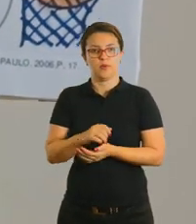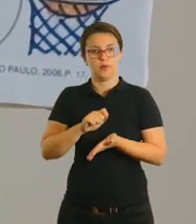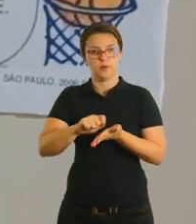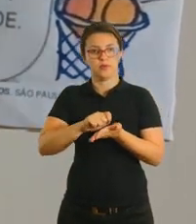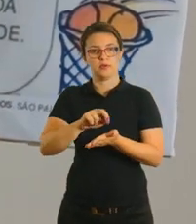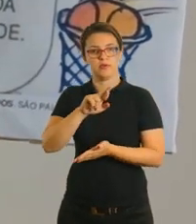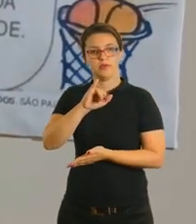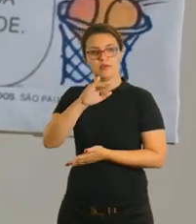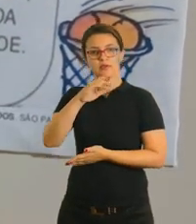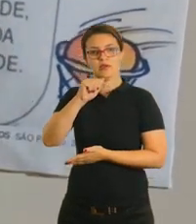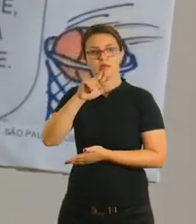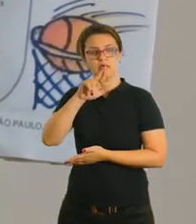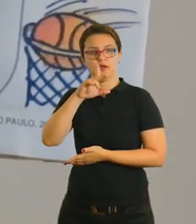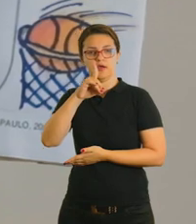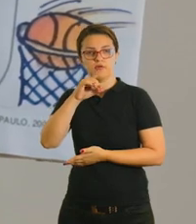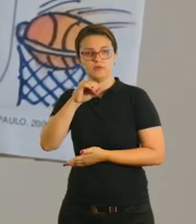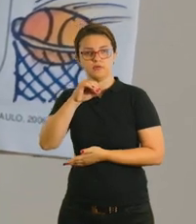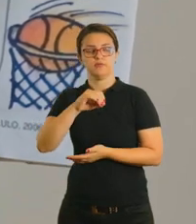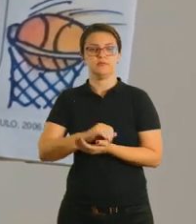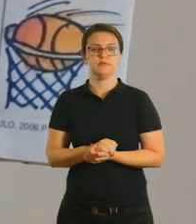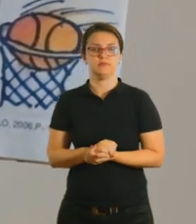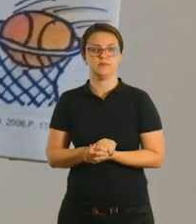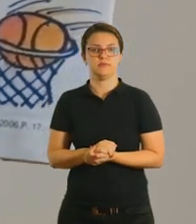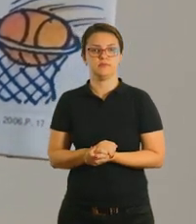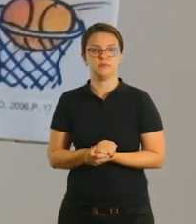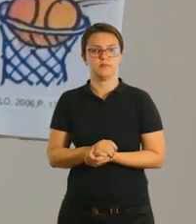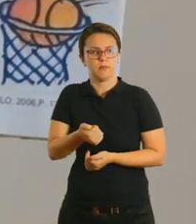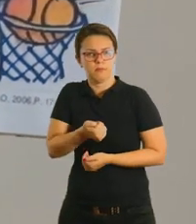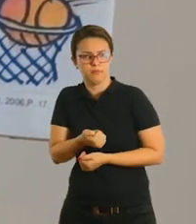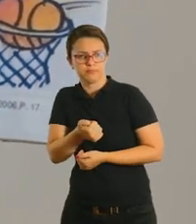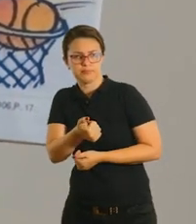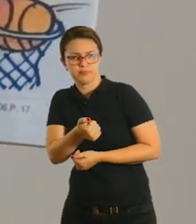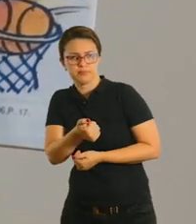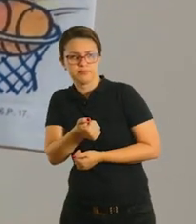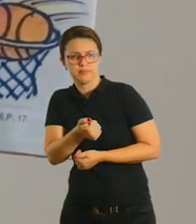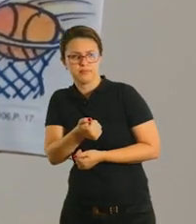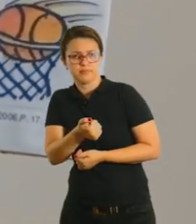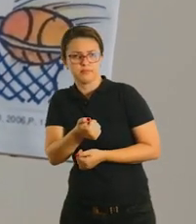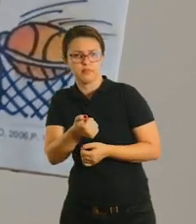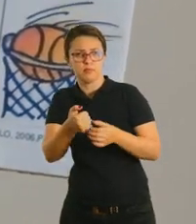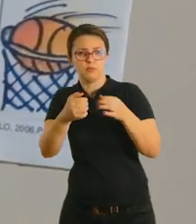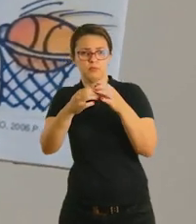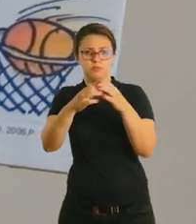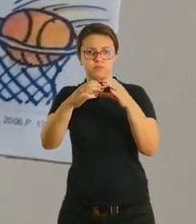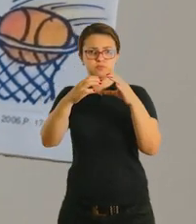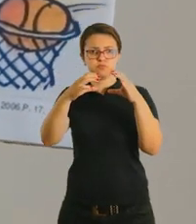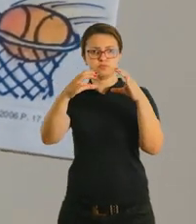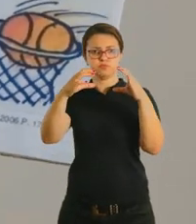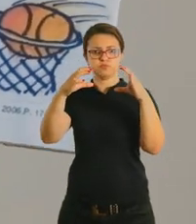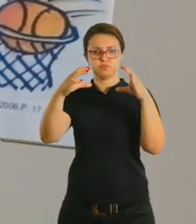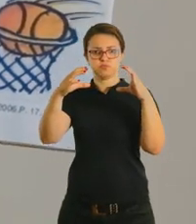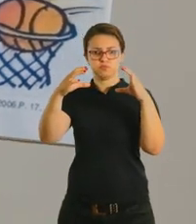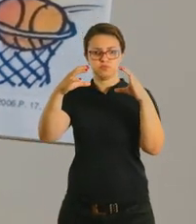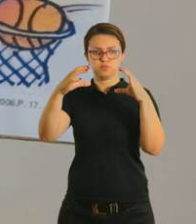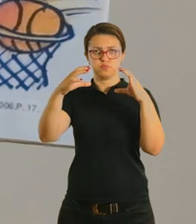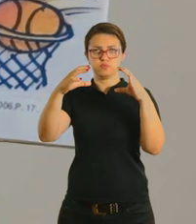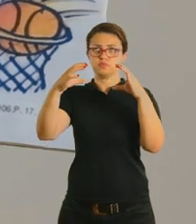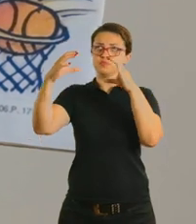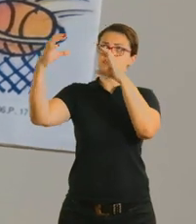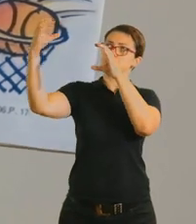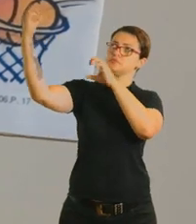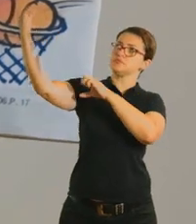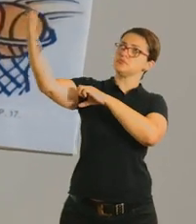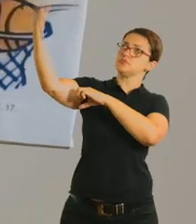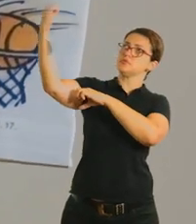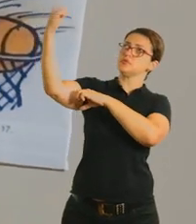Azevedo. Então você vai ler para a criança. Bola de Gude. A maior bola do mundo é de fogo e se